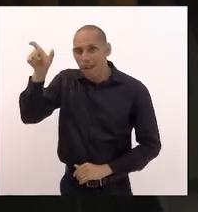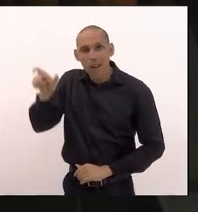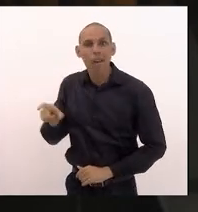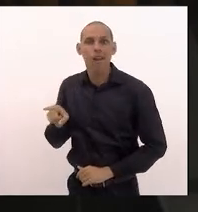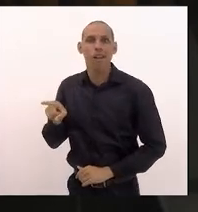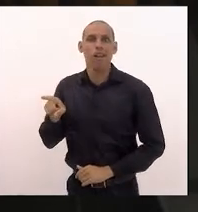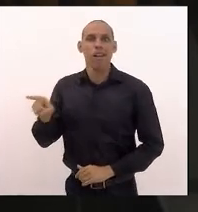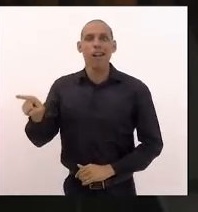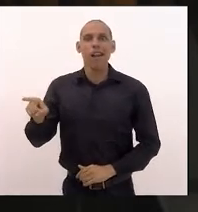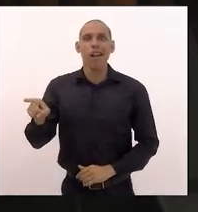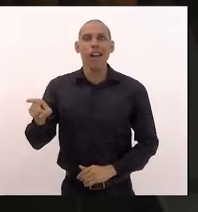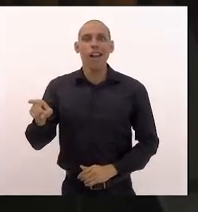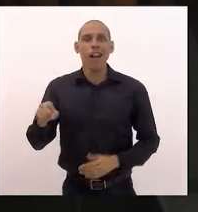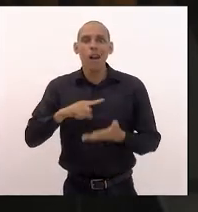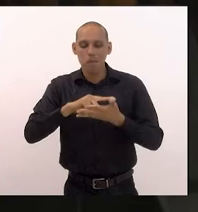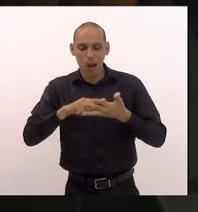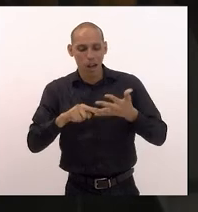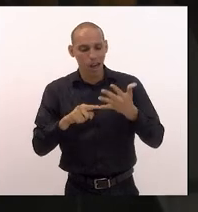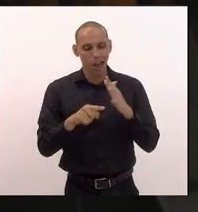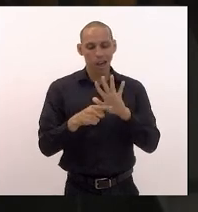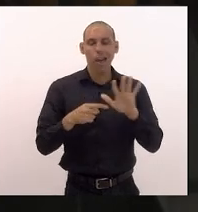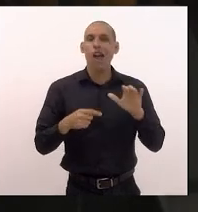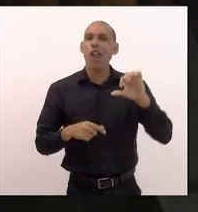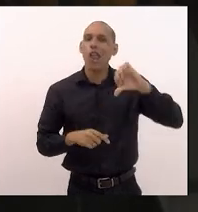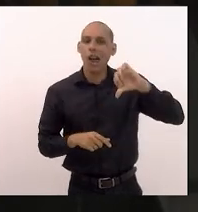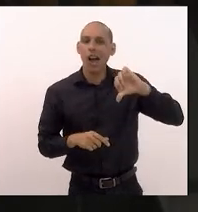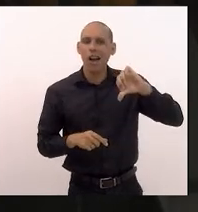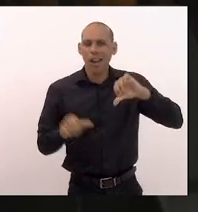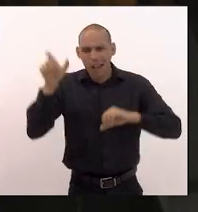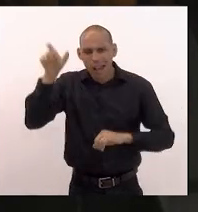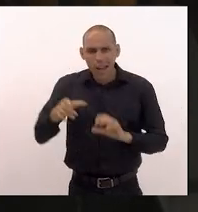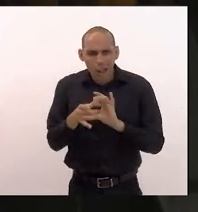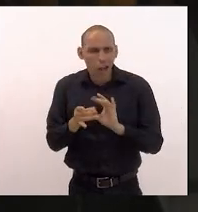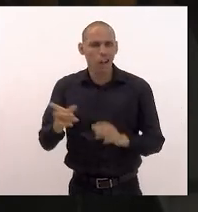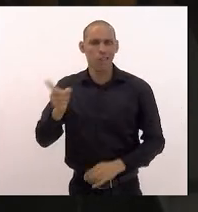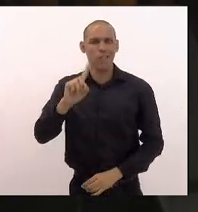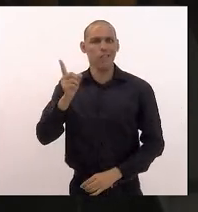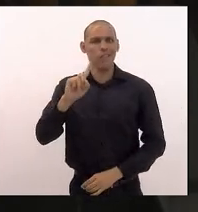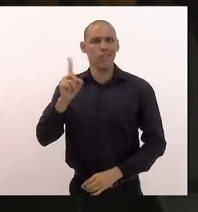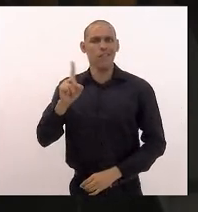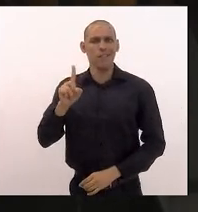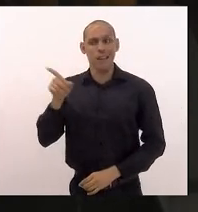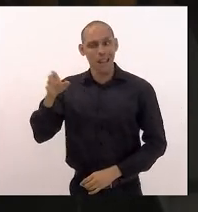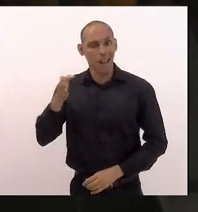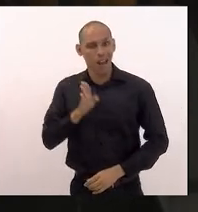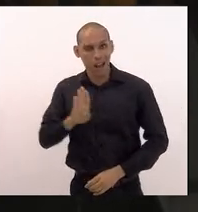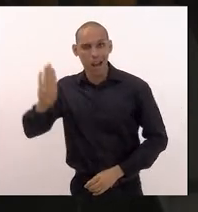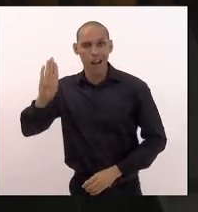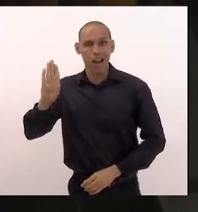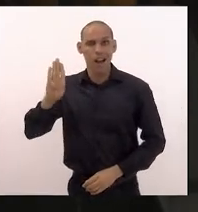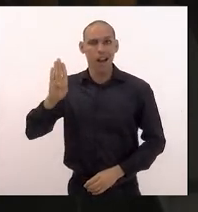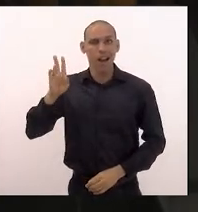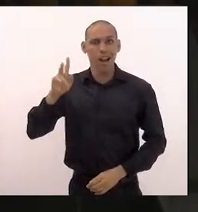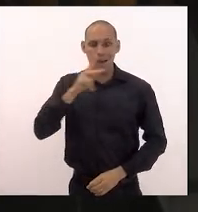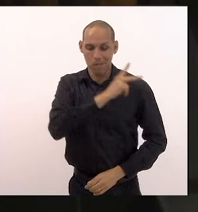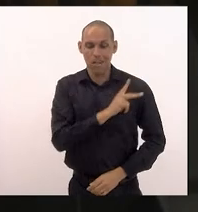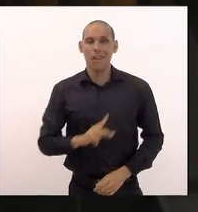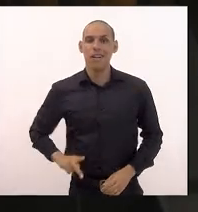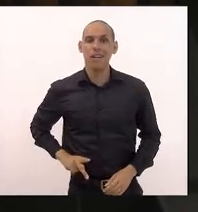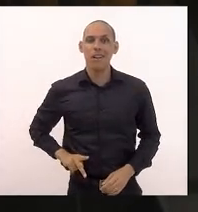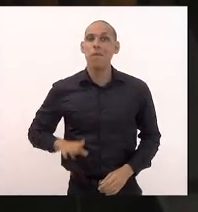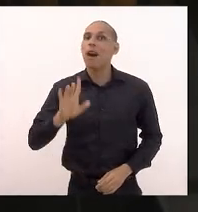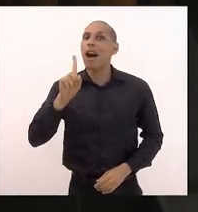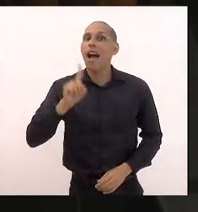de nove dedos ele não está absolvido não é uma questão processual é uma questão